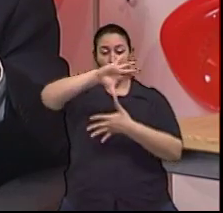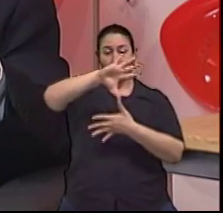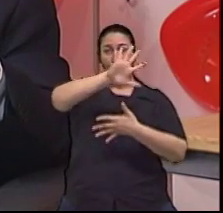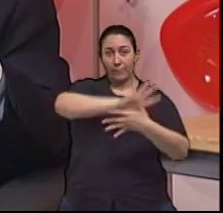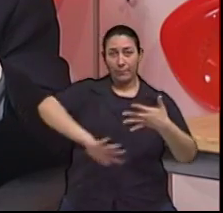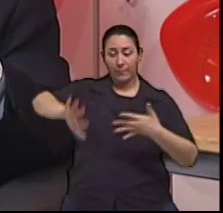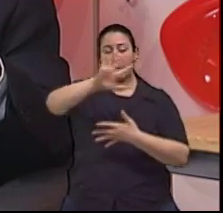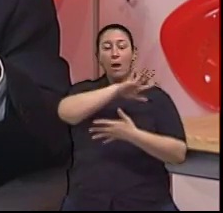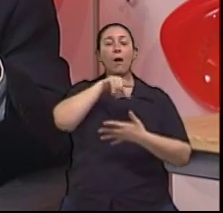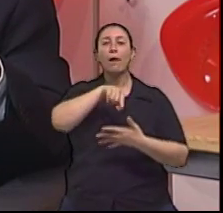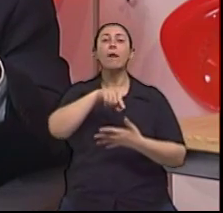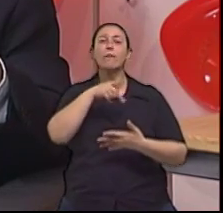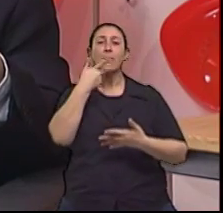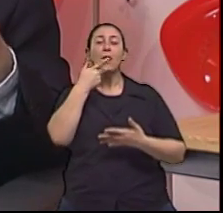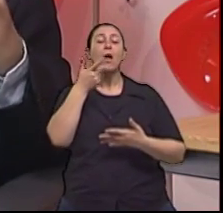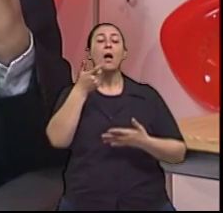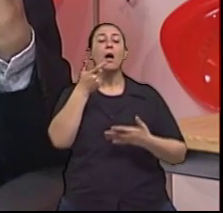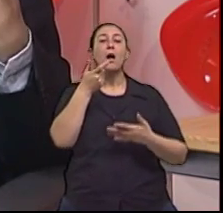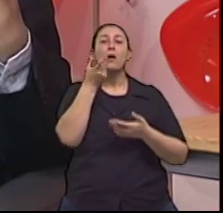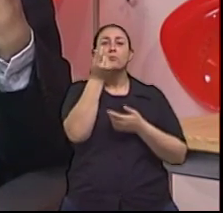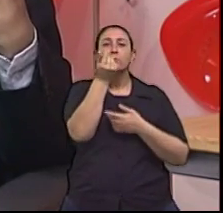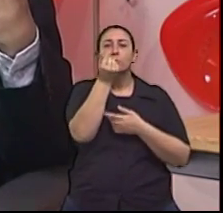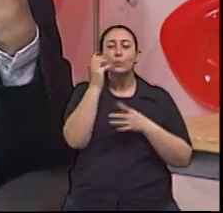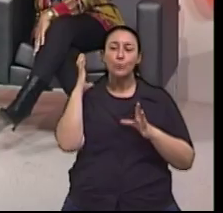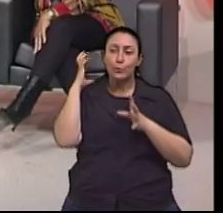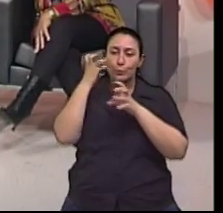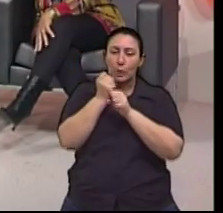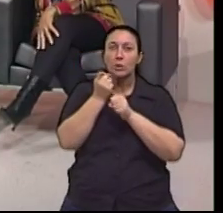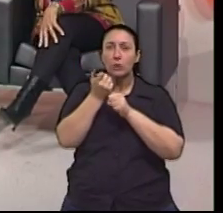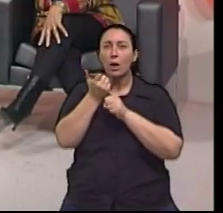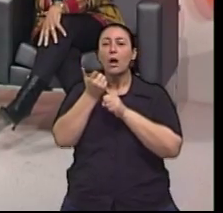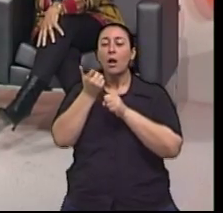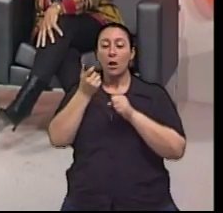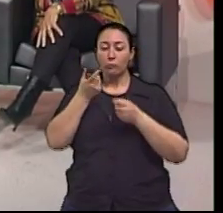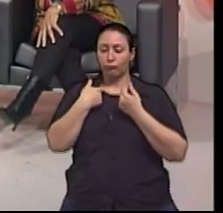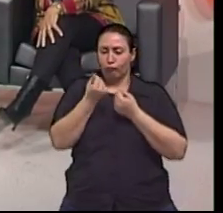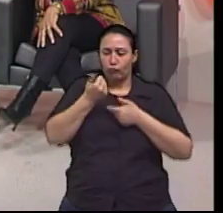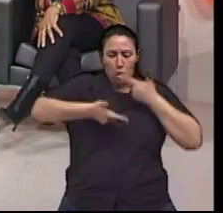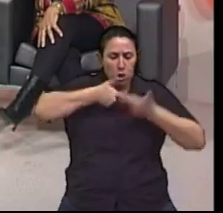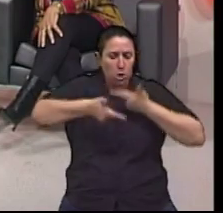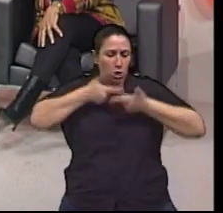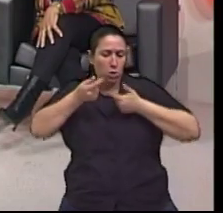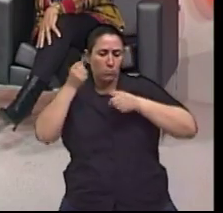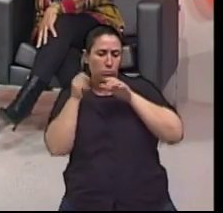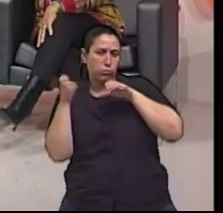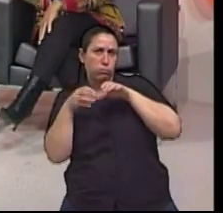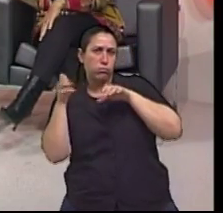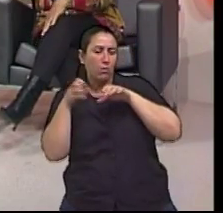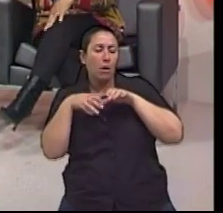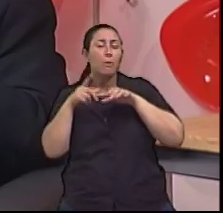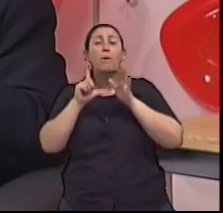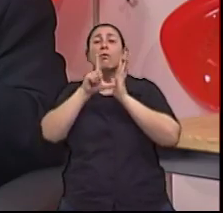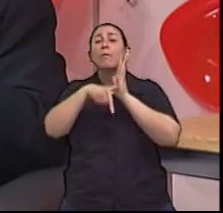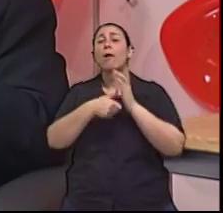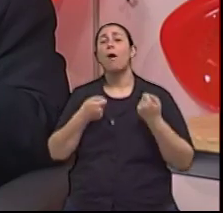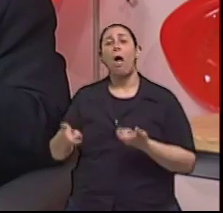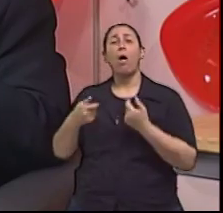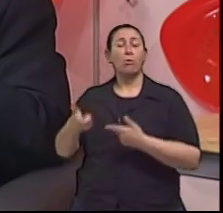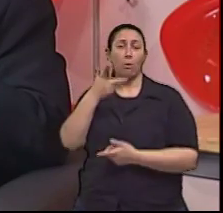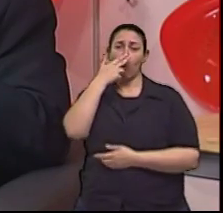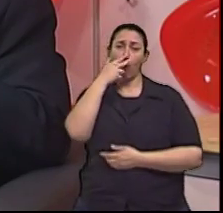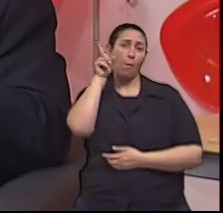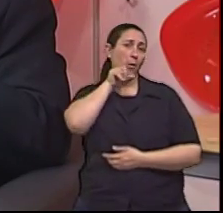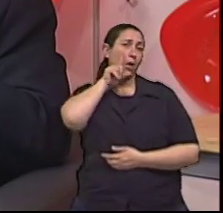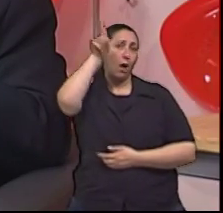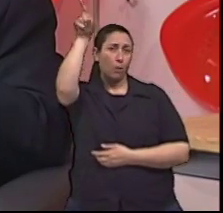riqueza e a segunda gastando essa riqueza acumulada com problemas de saúde. Se referindo à sociedade americana onde toda a medicina é capitalizada.